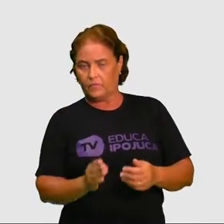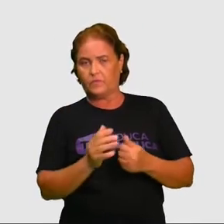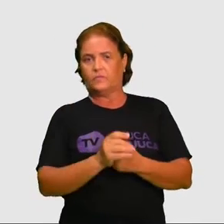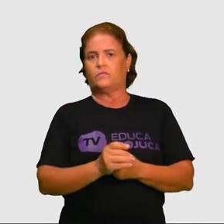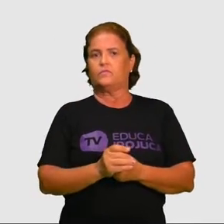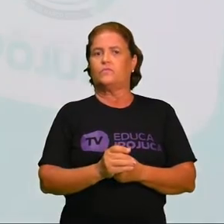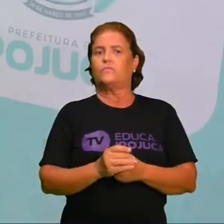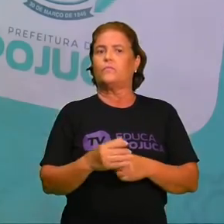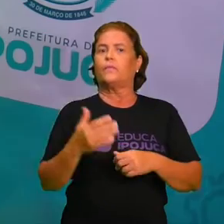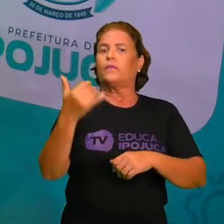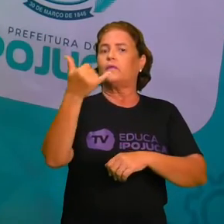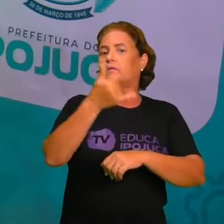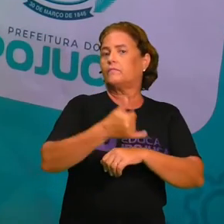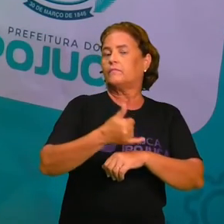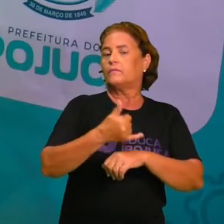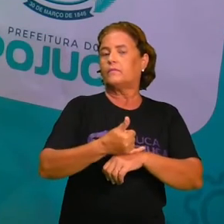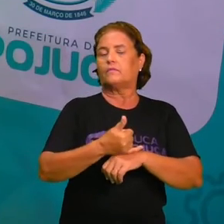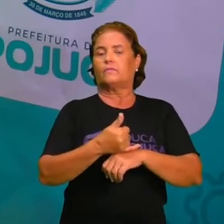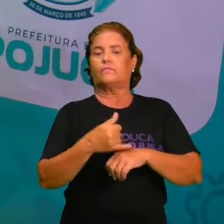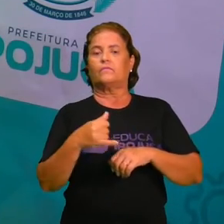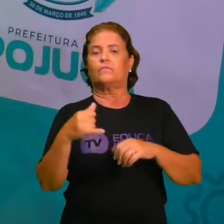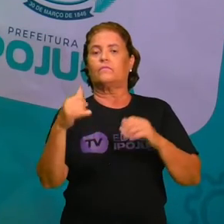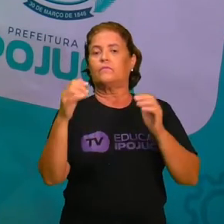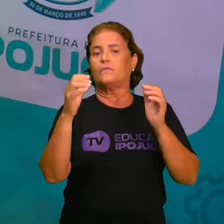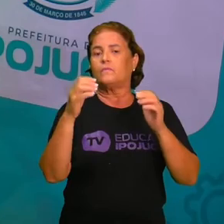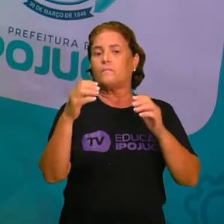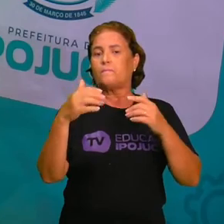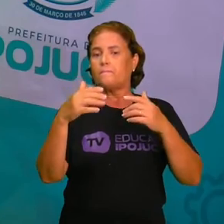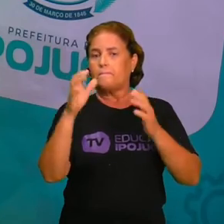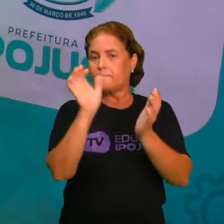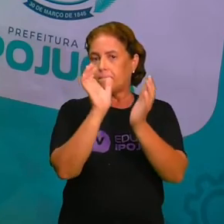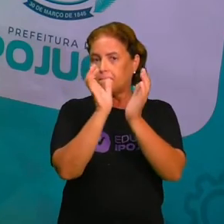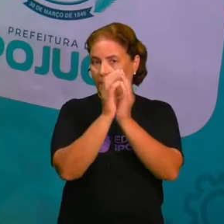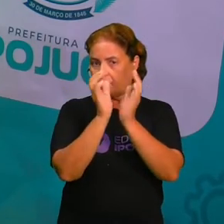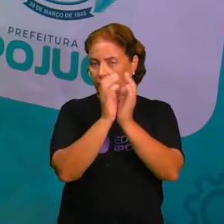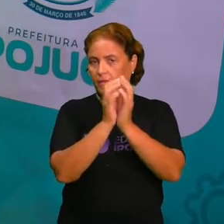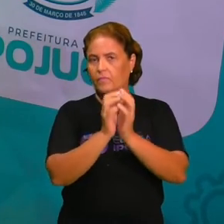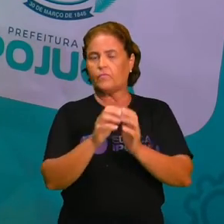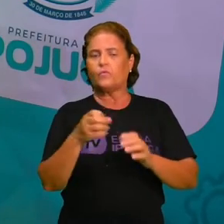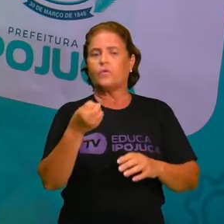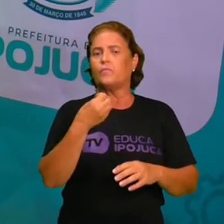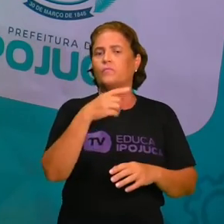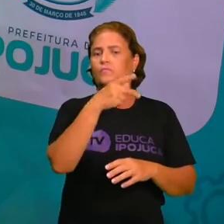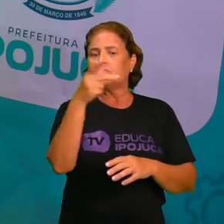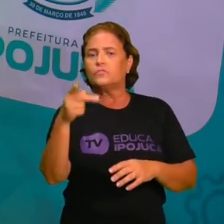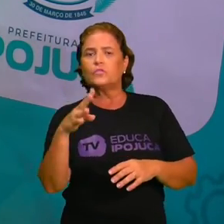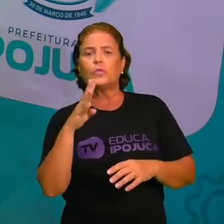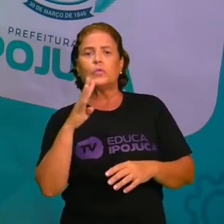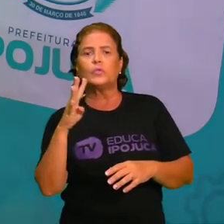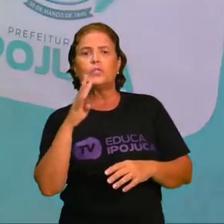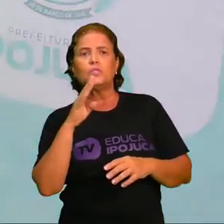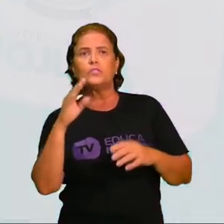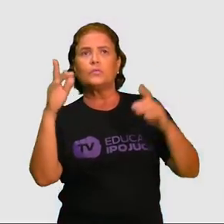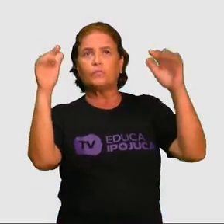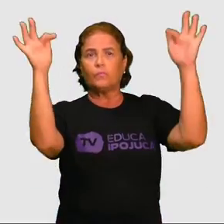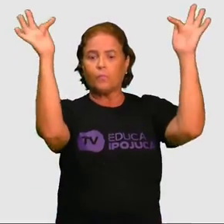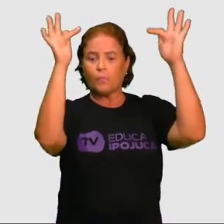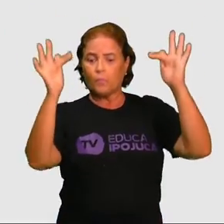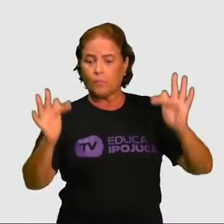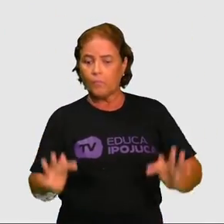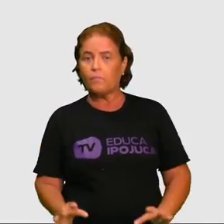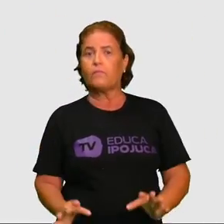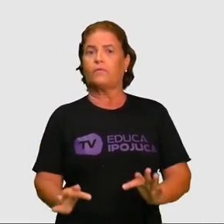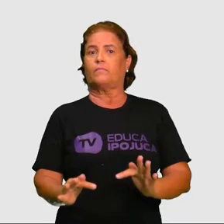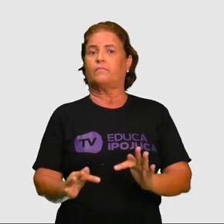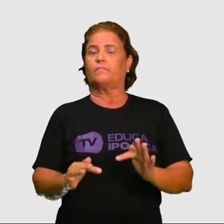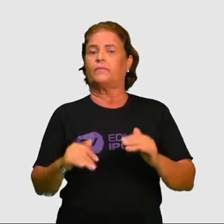E é bem interessante que vocês se localizem, vejam sempre o mapa de Pernambuco e vejam a localização do nosso município de